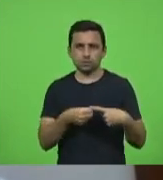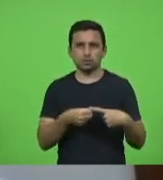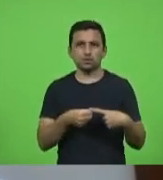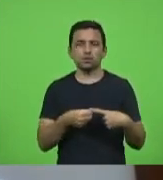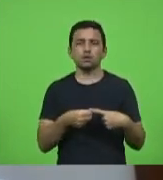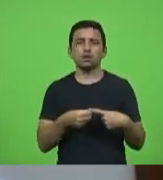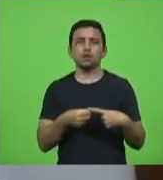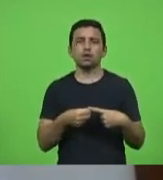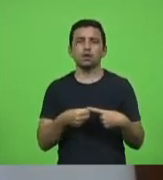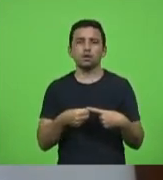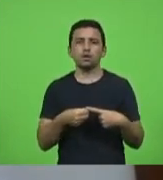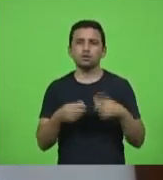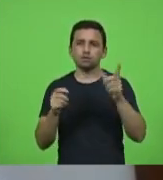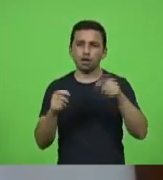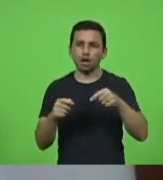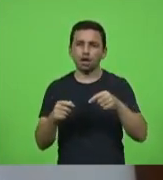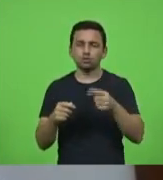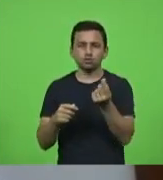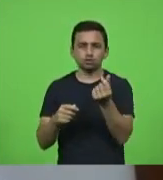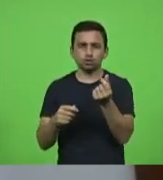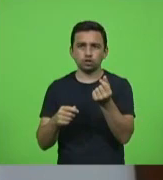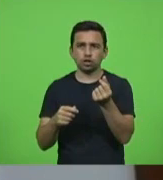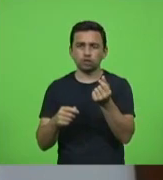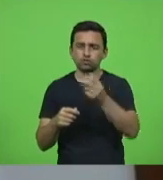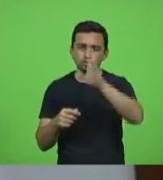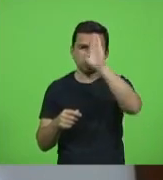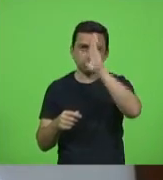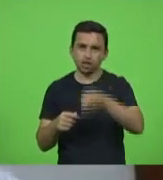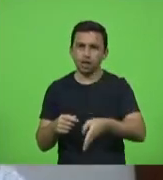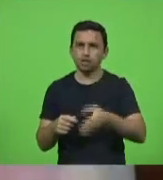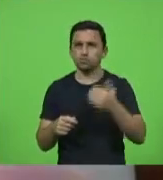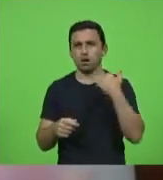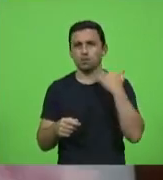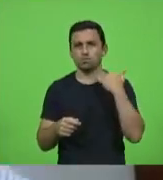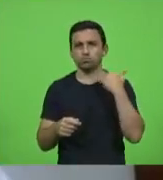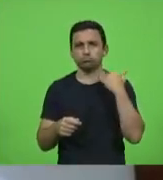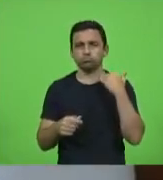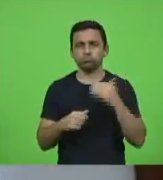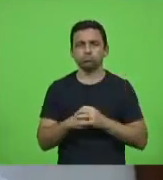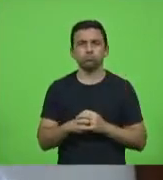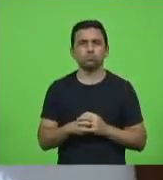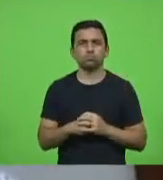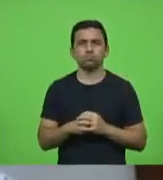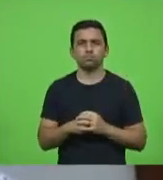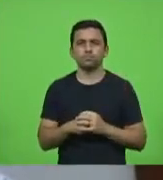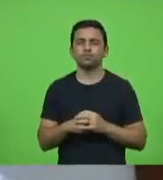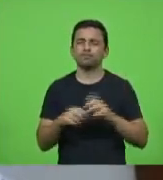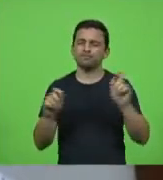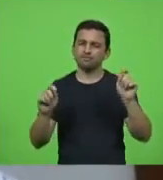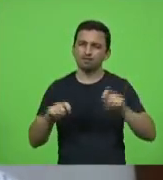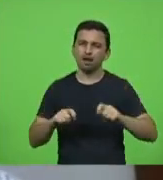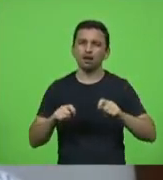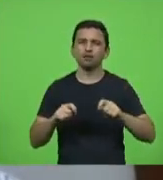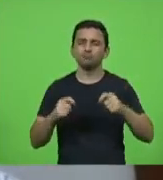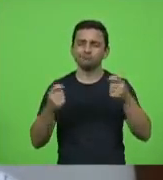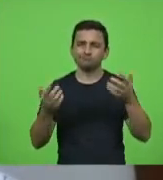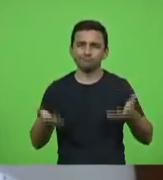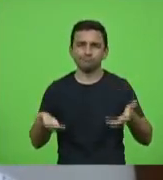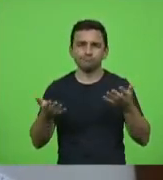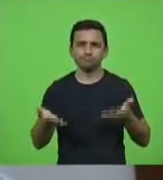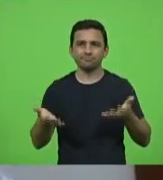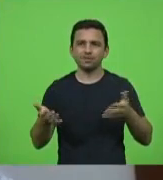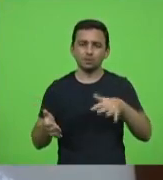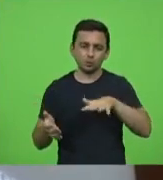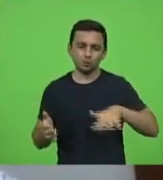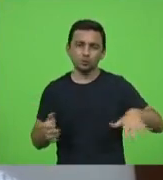o depósito seja direto em conta específica o que veio aliviar inclusive as nossas